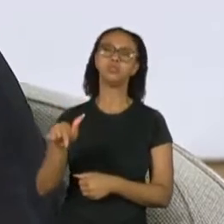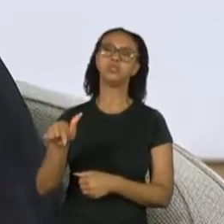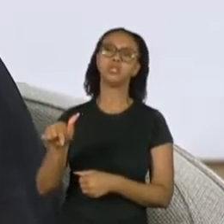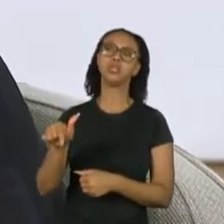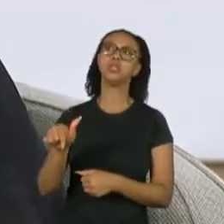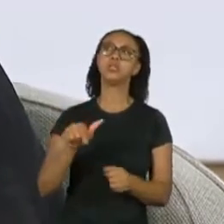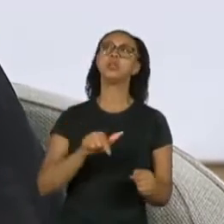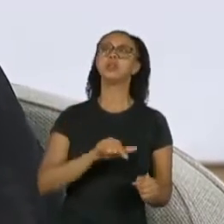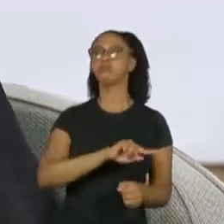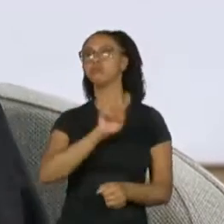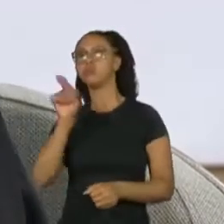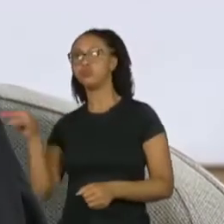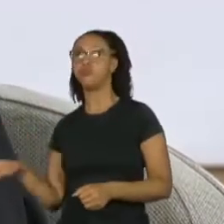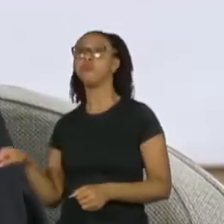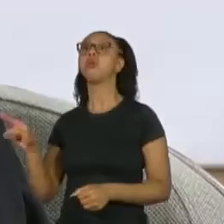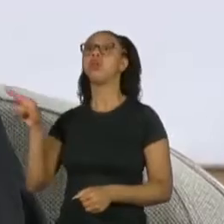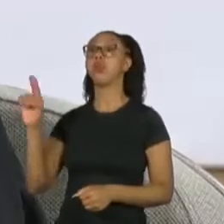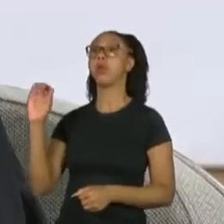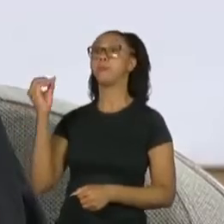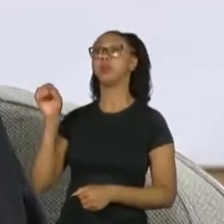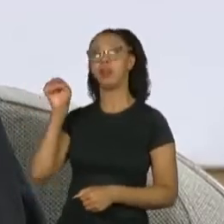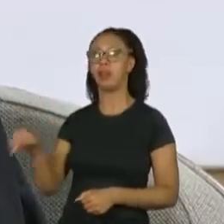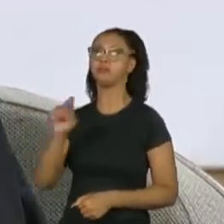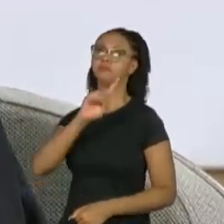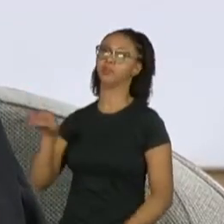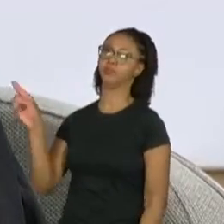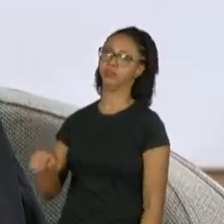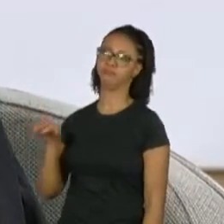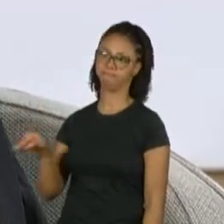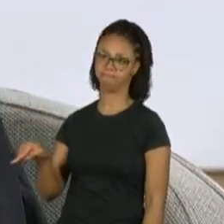Porto Alegre e lá foi proibido. Nacionais. Também.